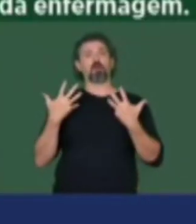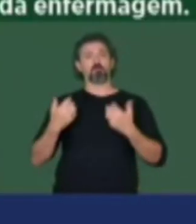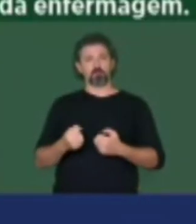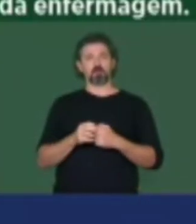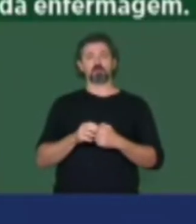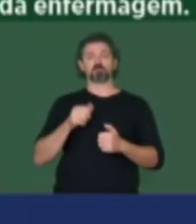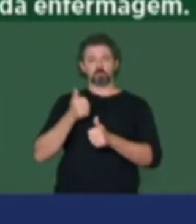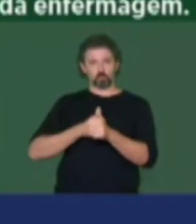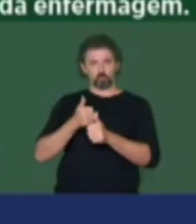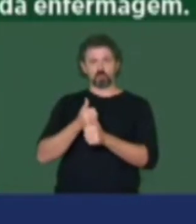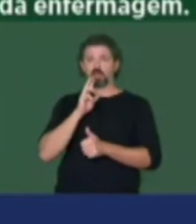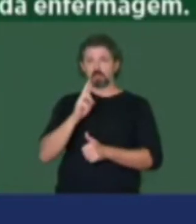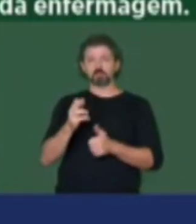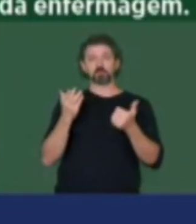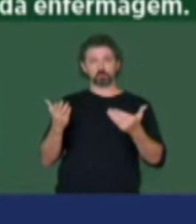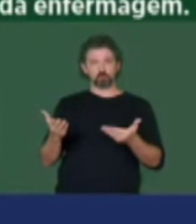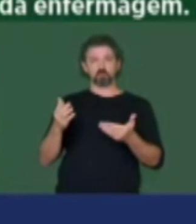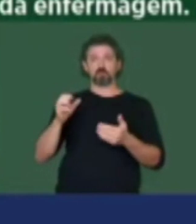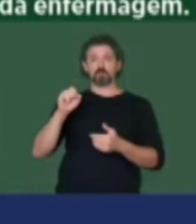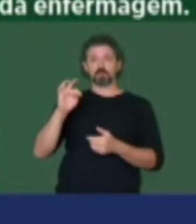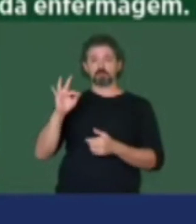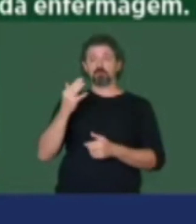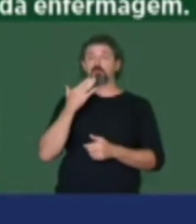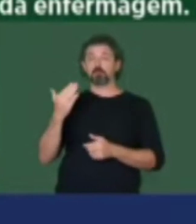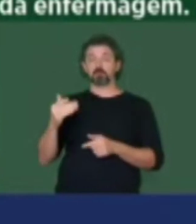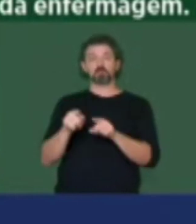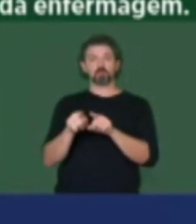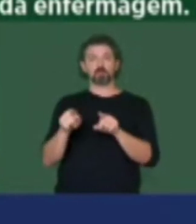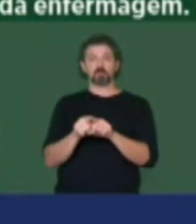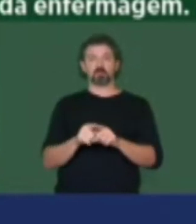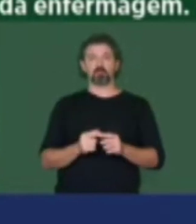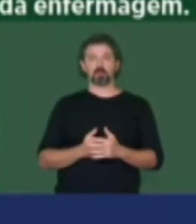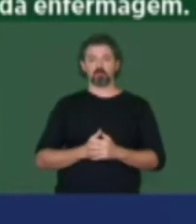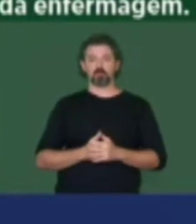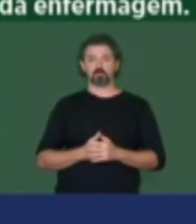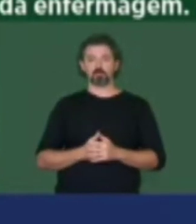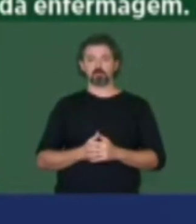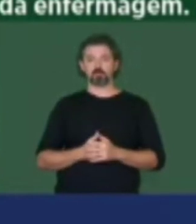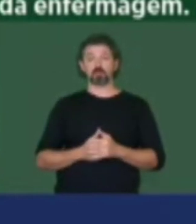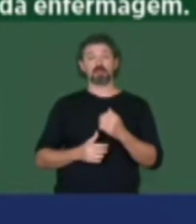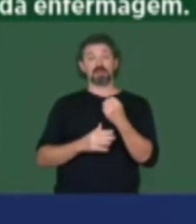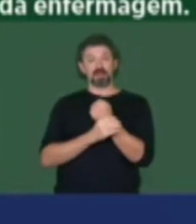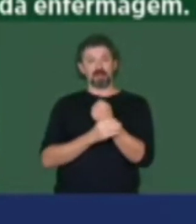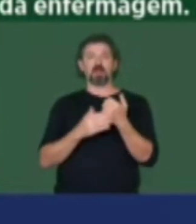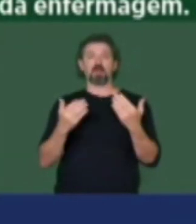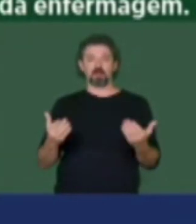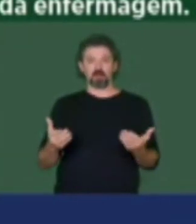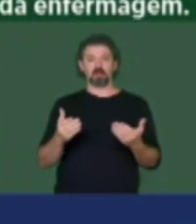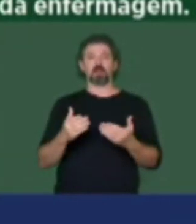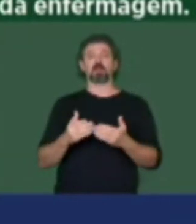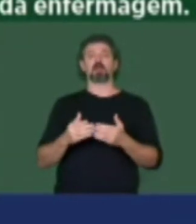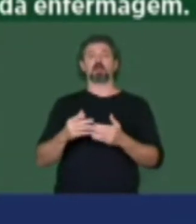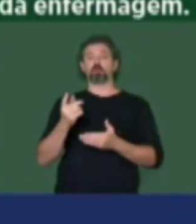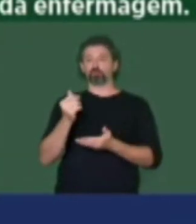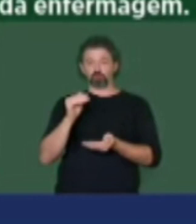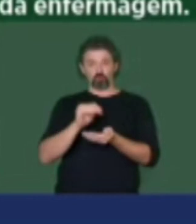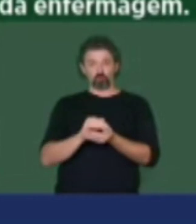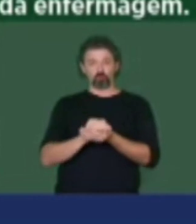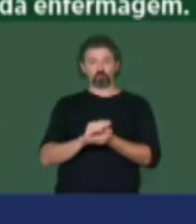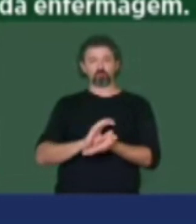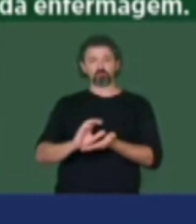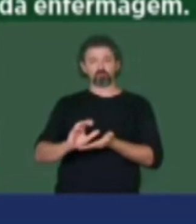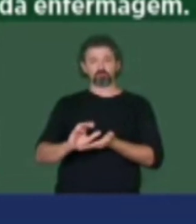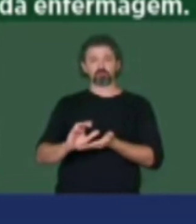dando a resposta para o Supremo, também com essa iniciativa parlamentar, garantindo parte das fontes de financiamento, repito,